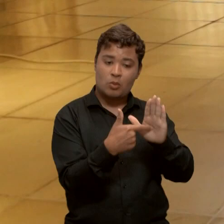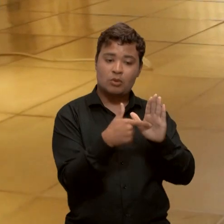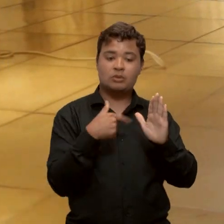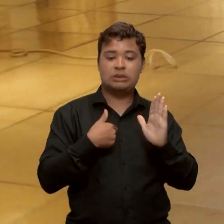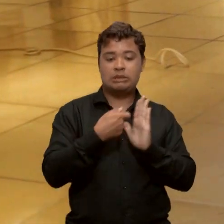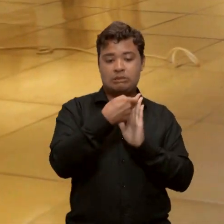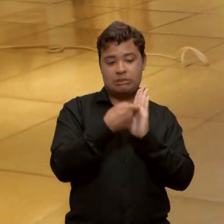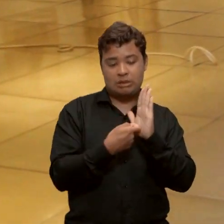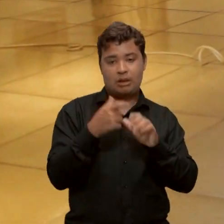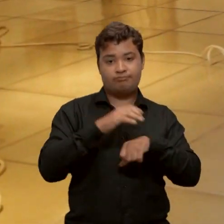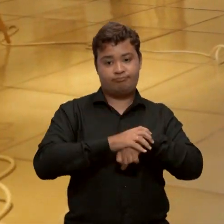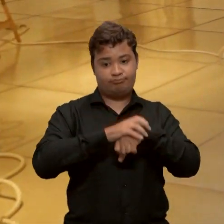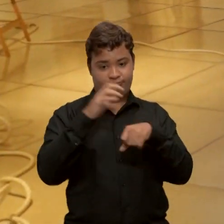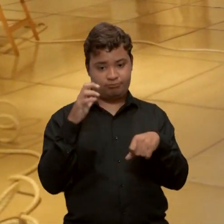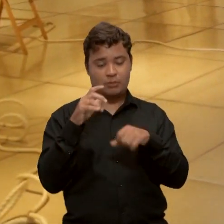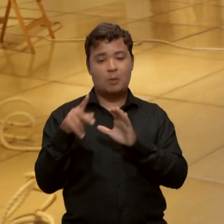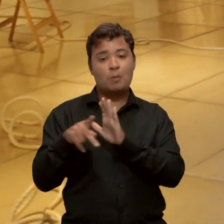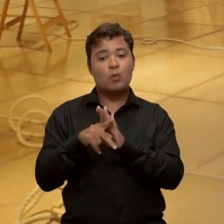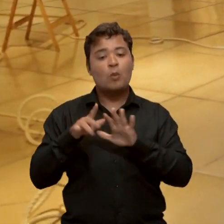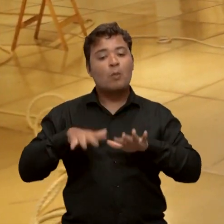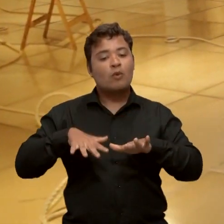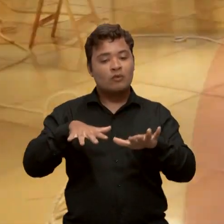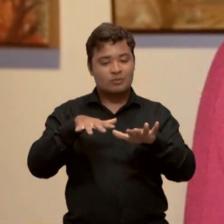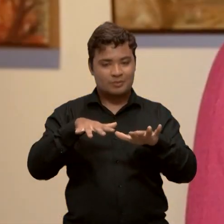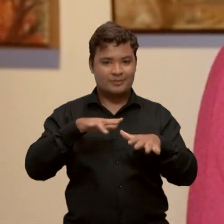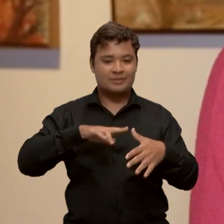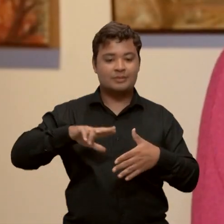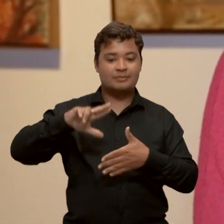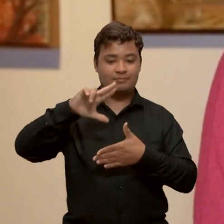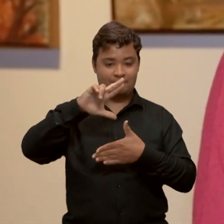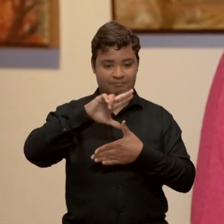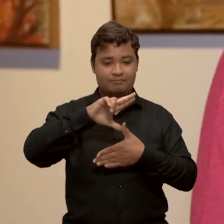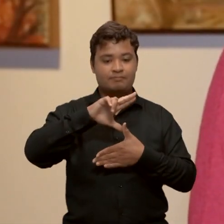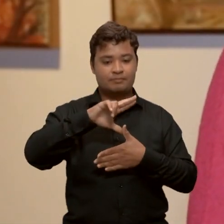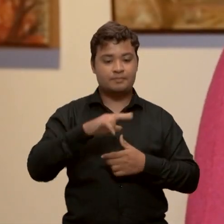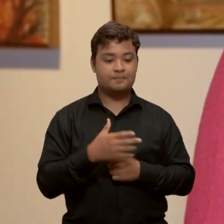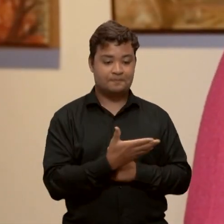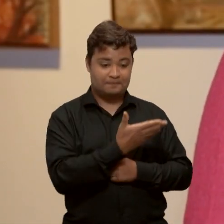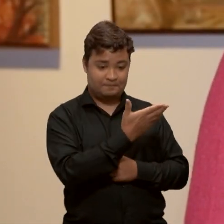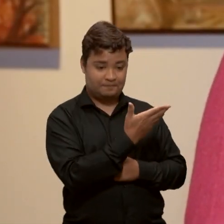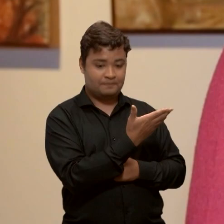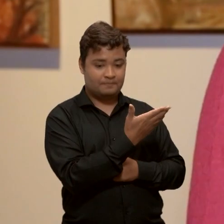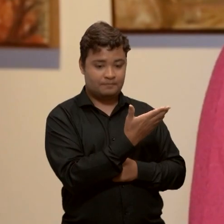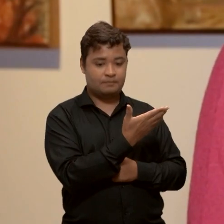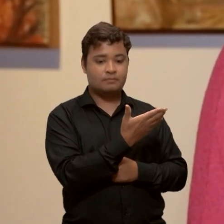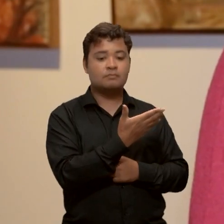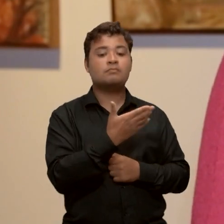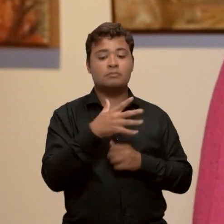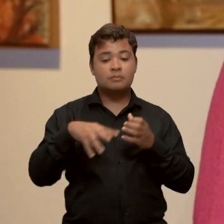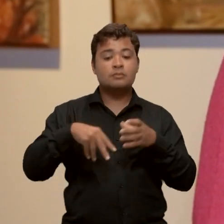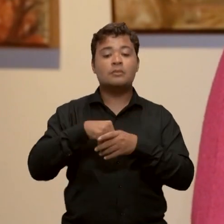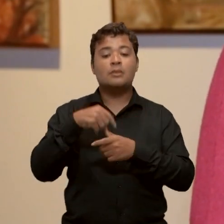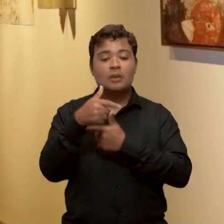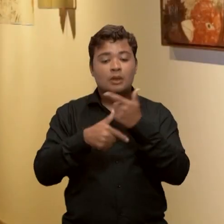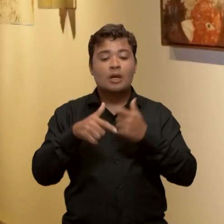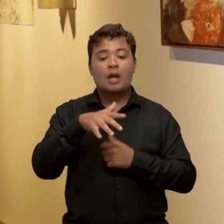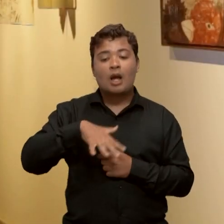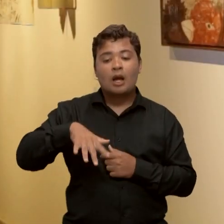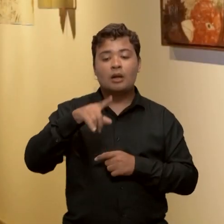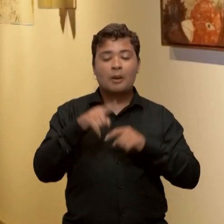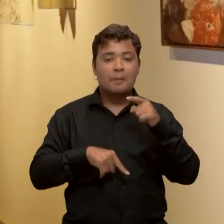movimento latino-americano emergente. A pernambucana Inayamaia atua na linha de busca em